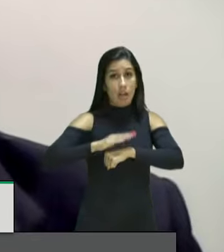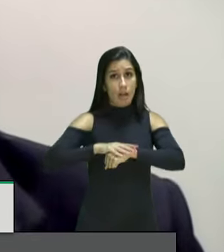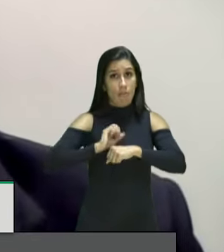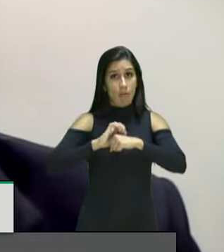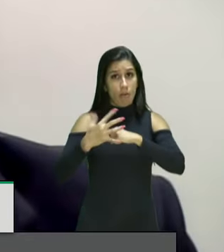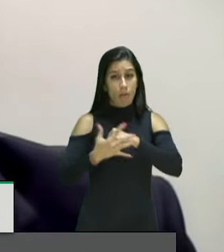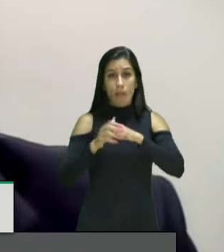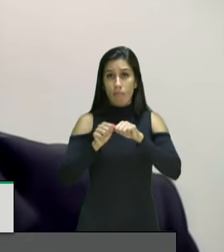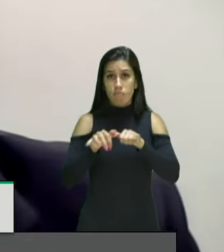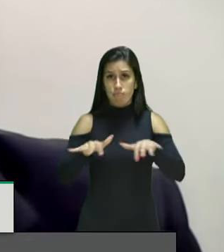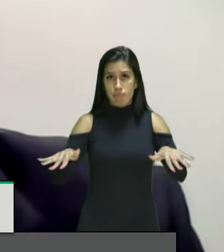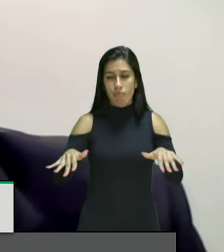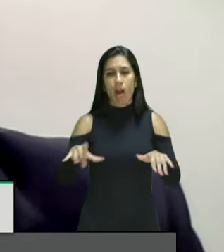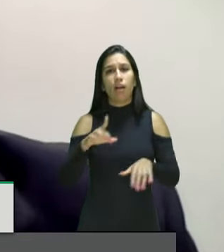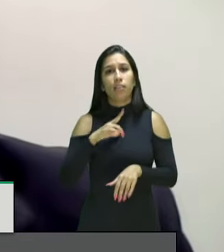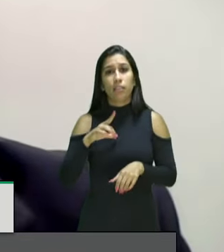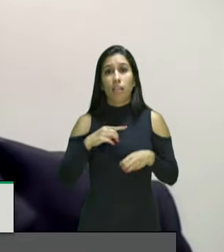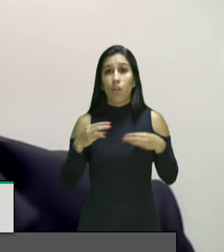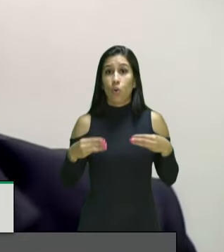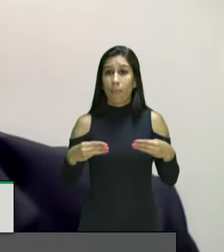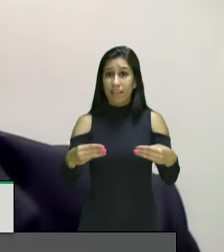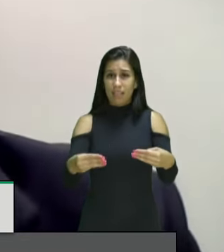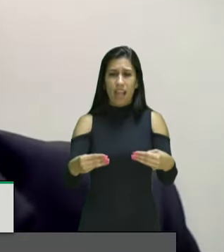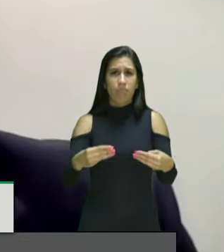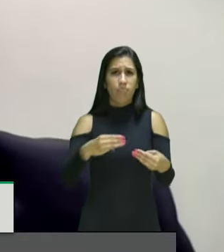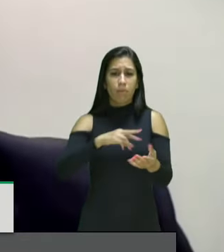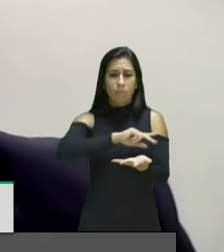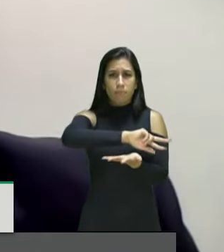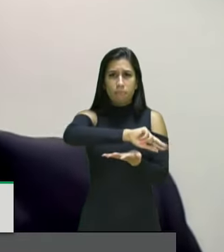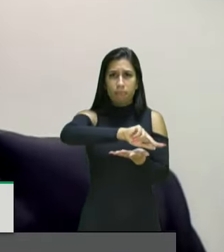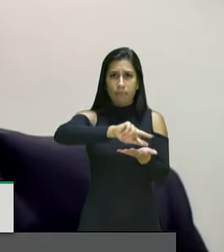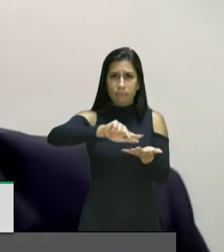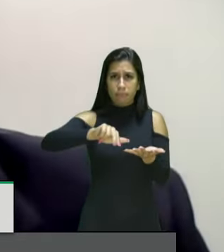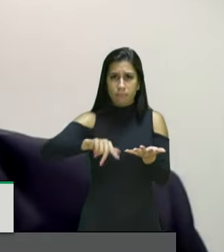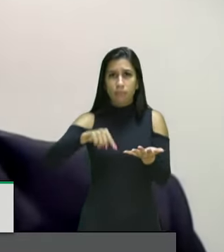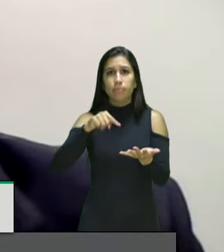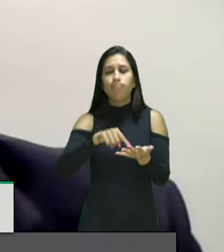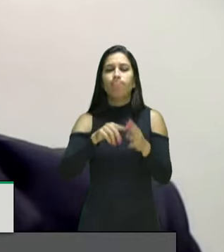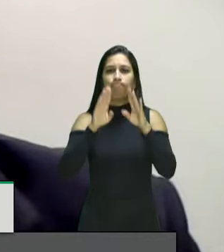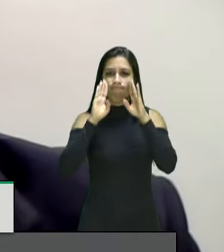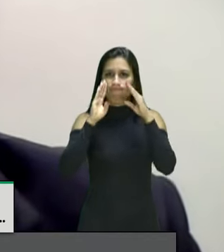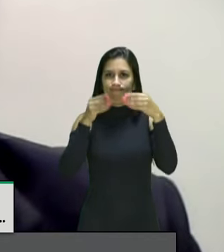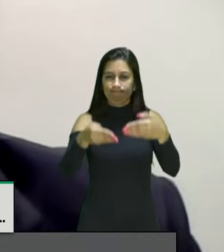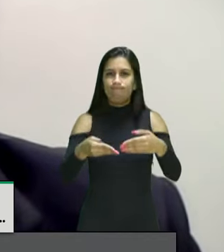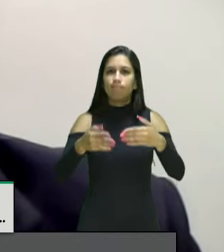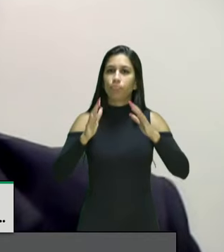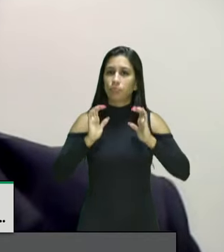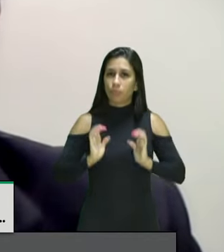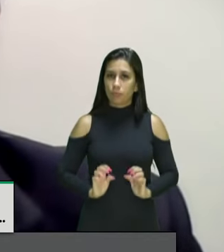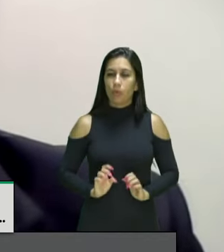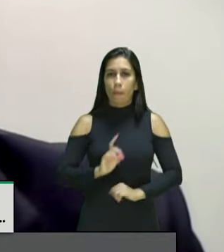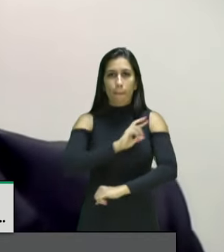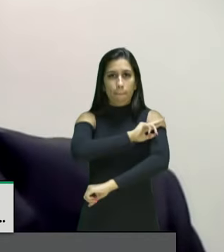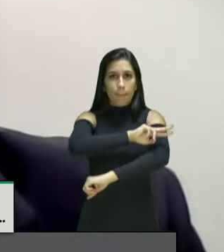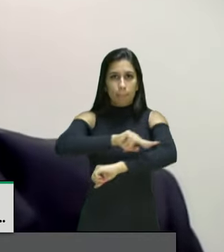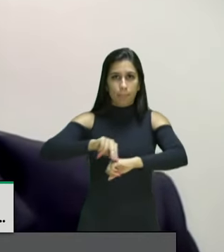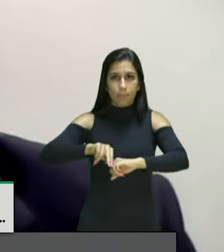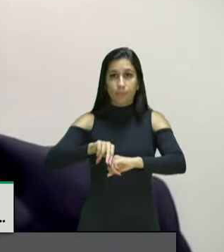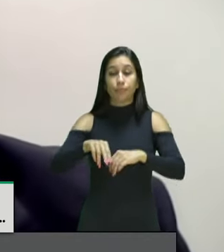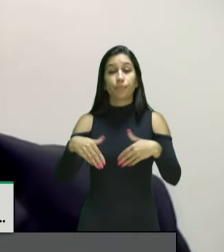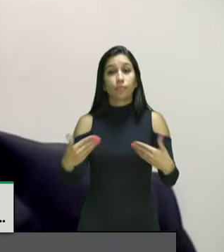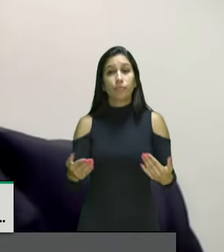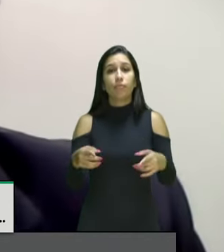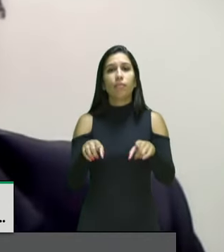com a participação dos ministérios finalísticos, que atuam no recorte étnico-racial e com a já distribuição